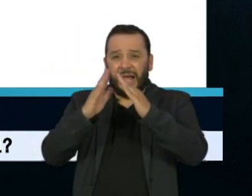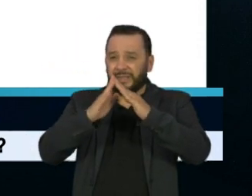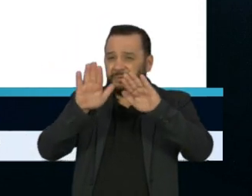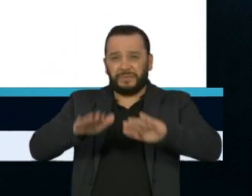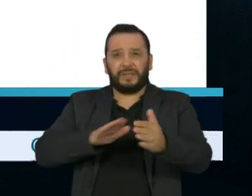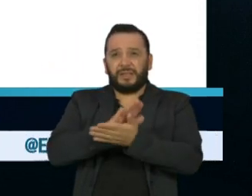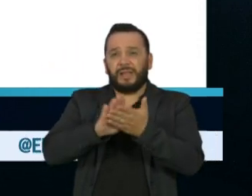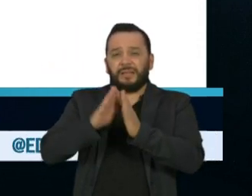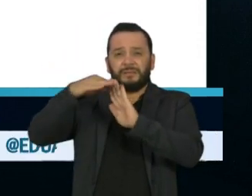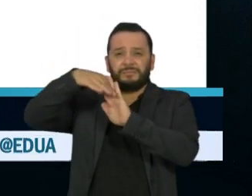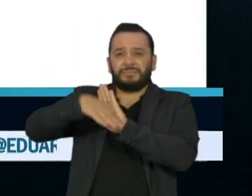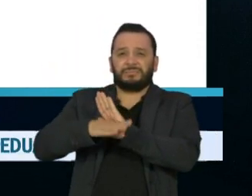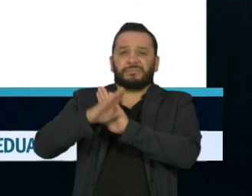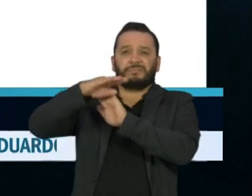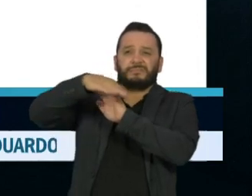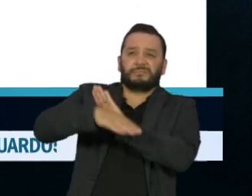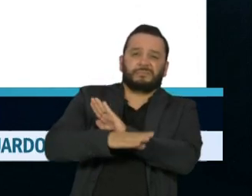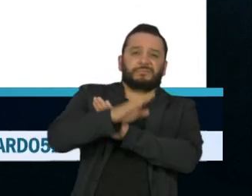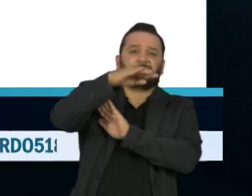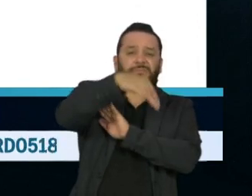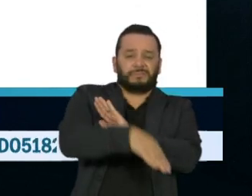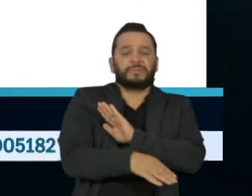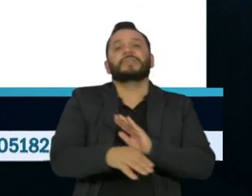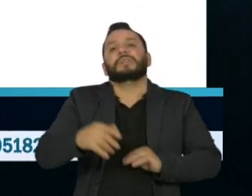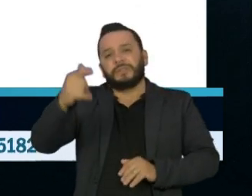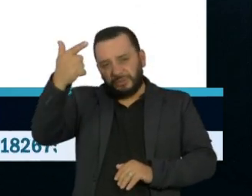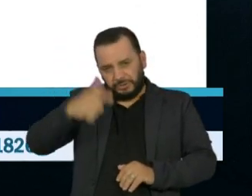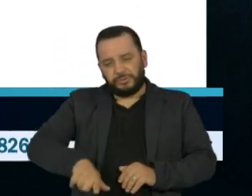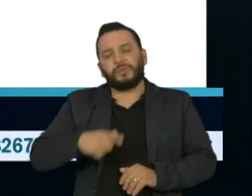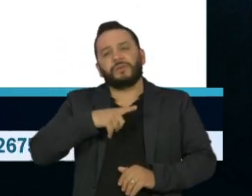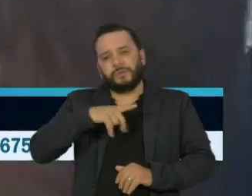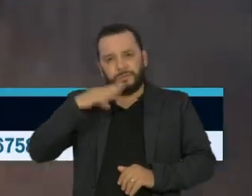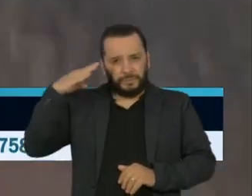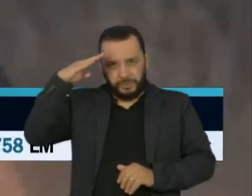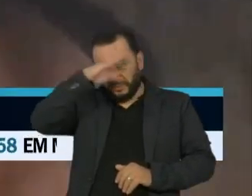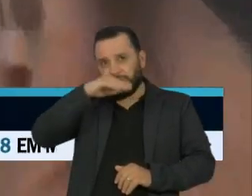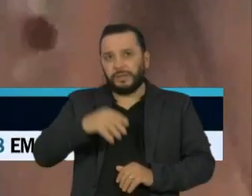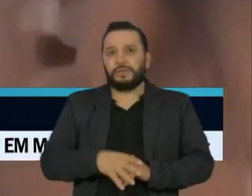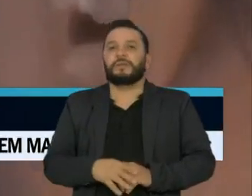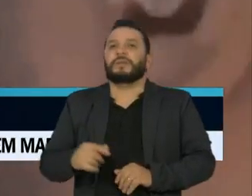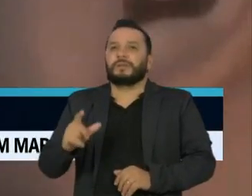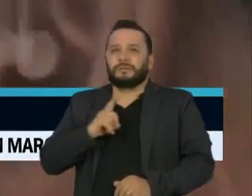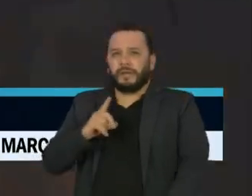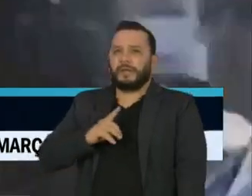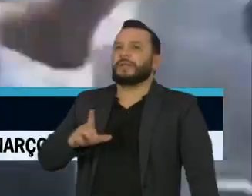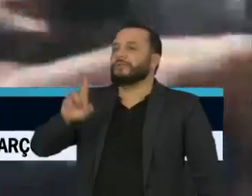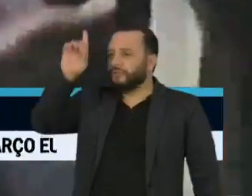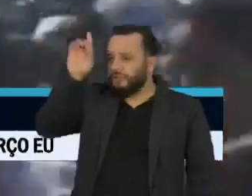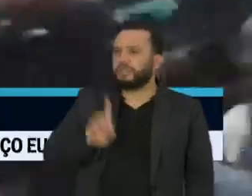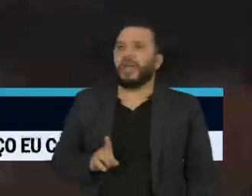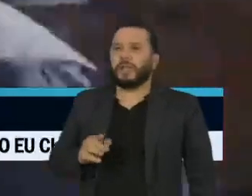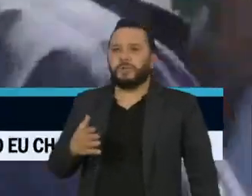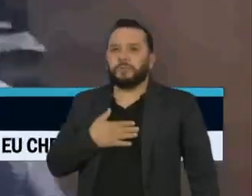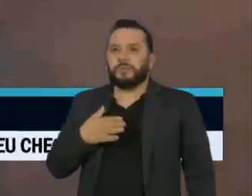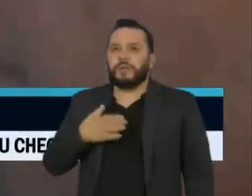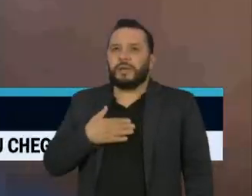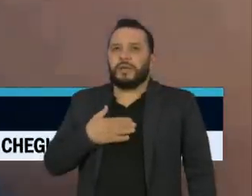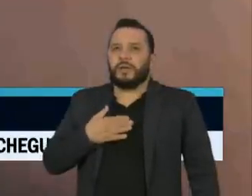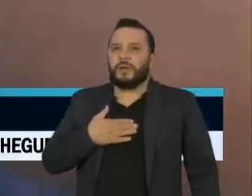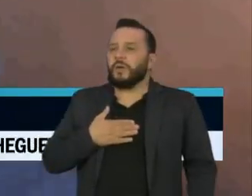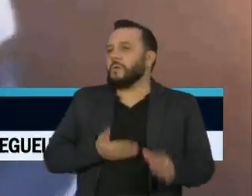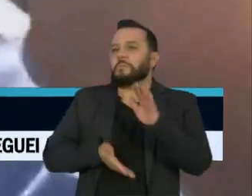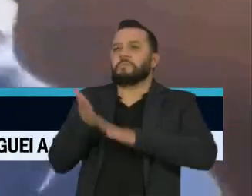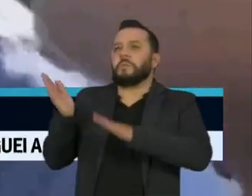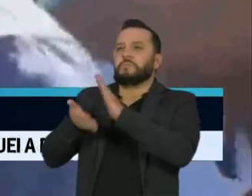até 10 de abril, quando houve nova manifestação. Eu tenho o direito de ir e vir.